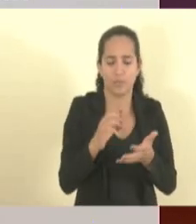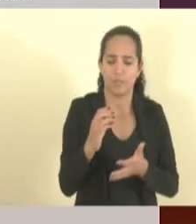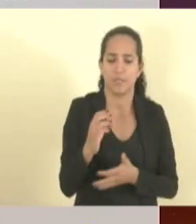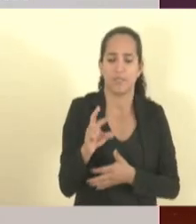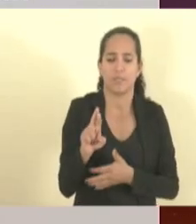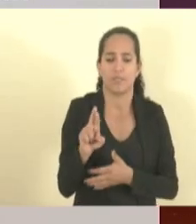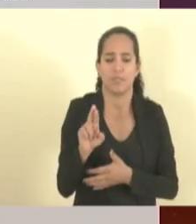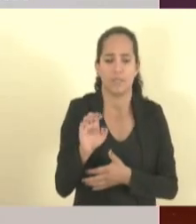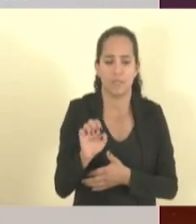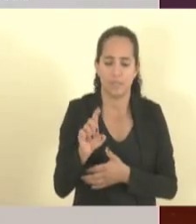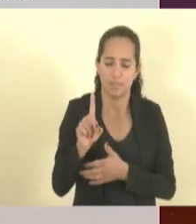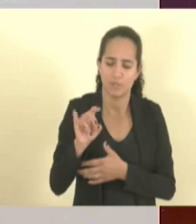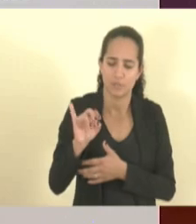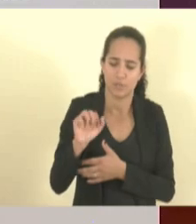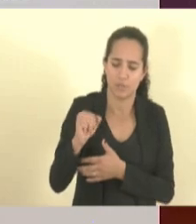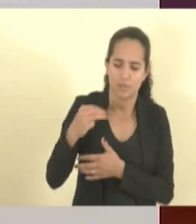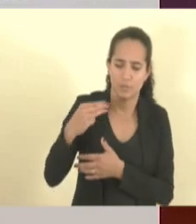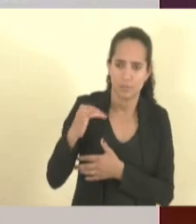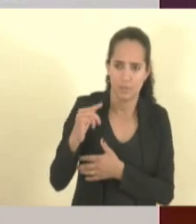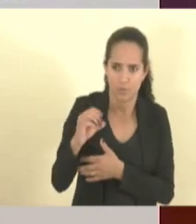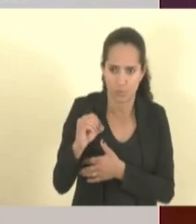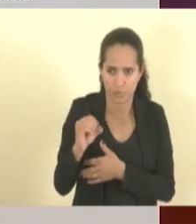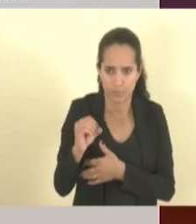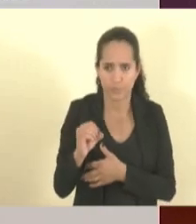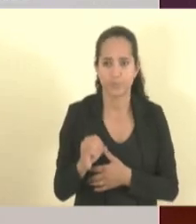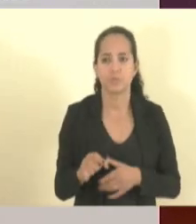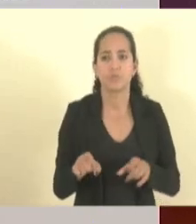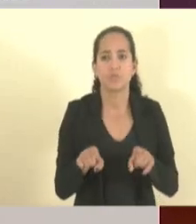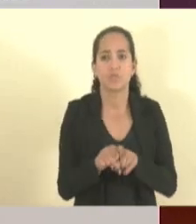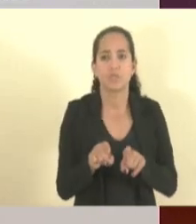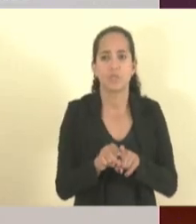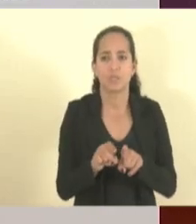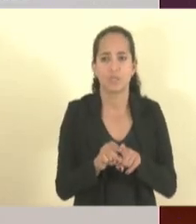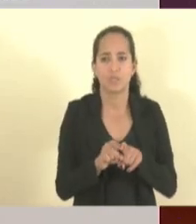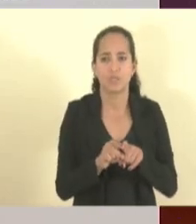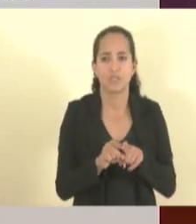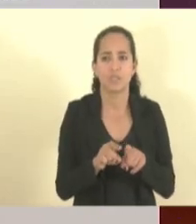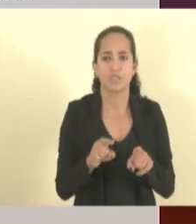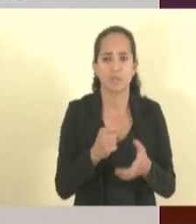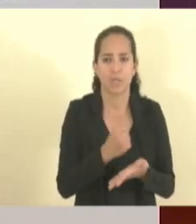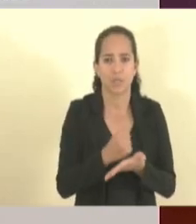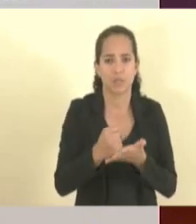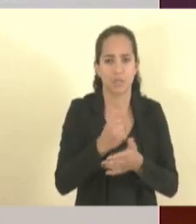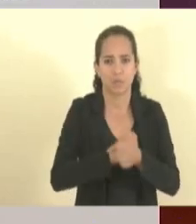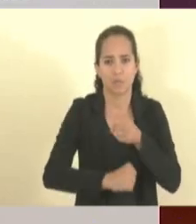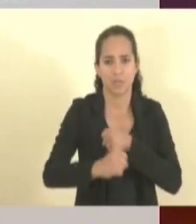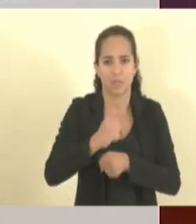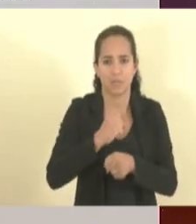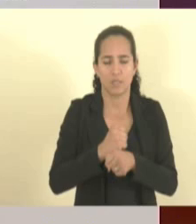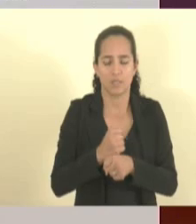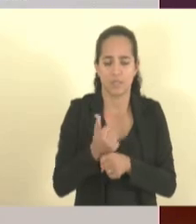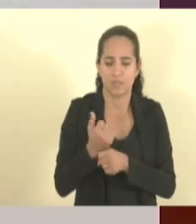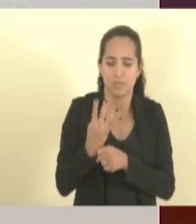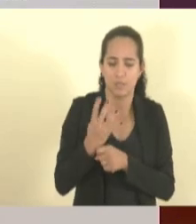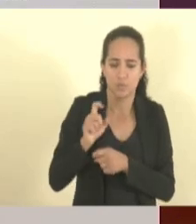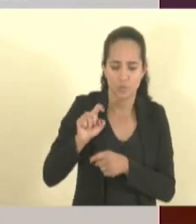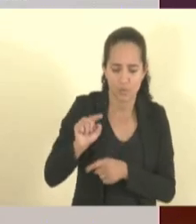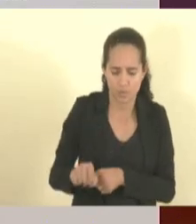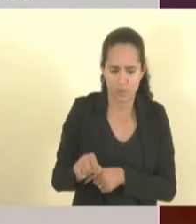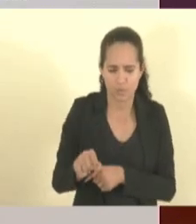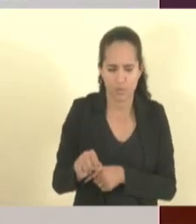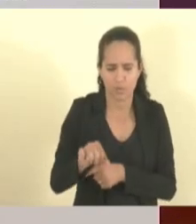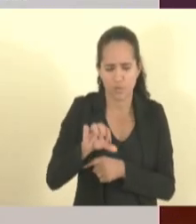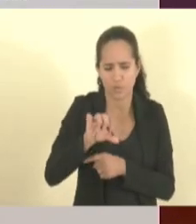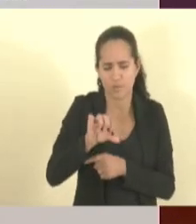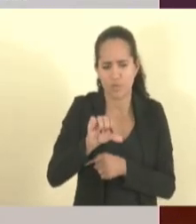amigo e nós temos contratamos no ano passado 14 mil 980